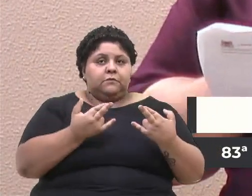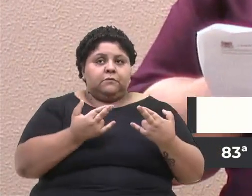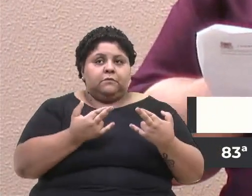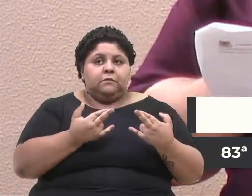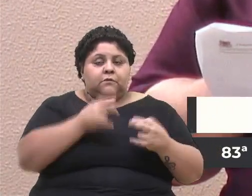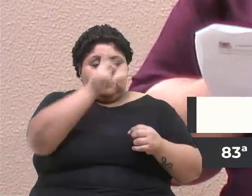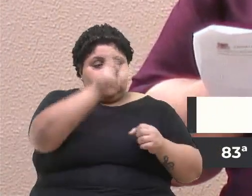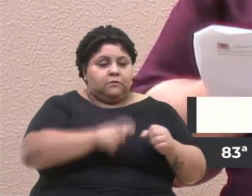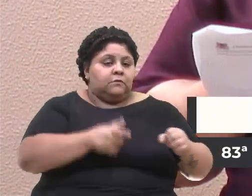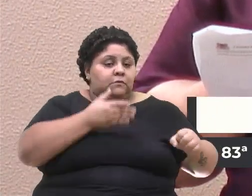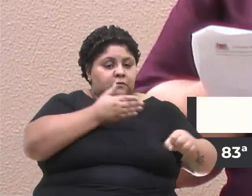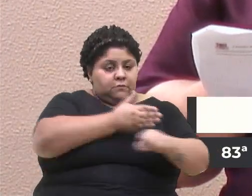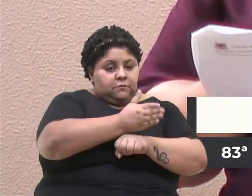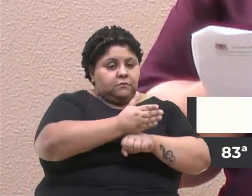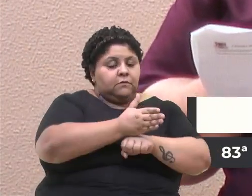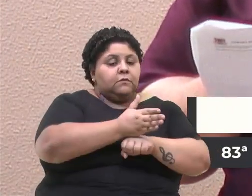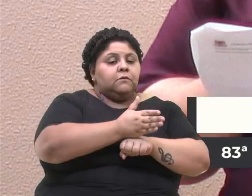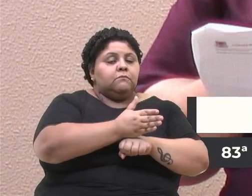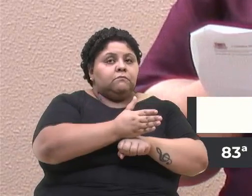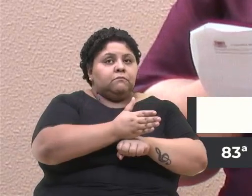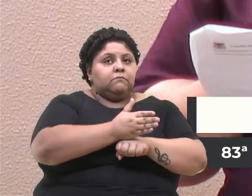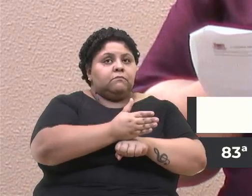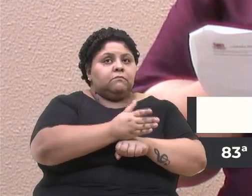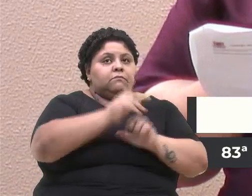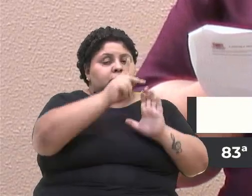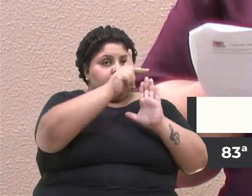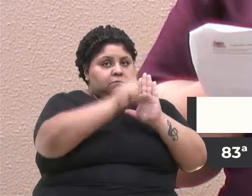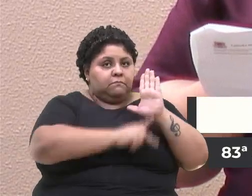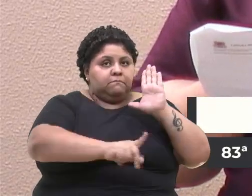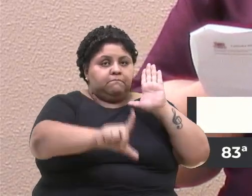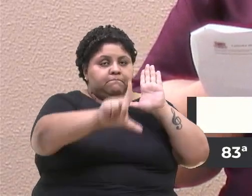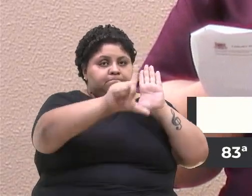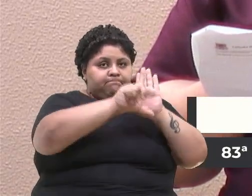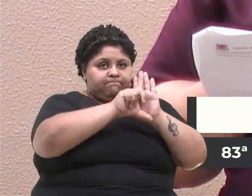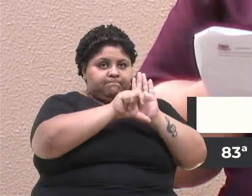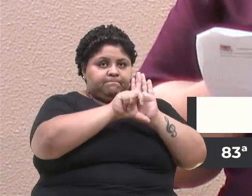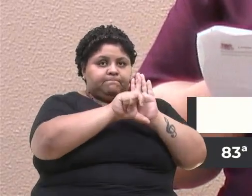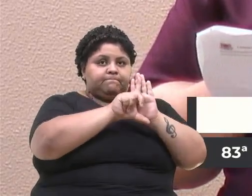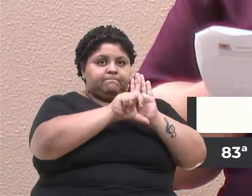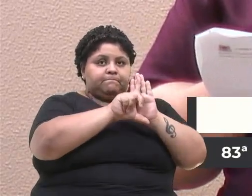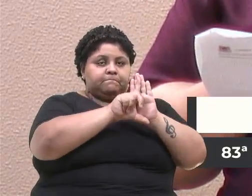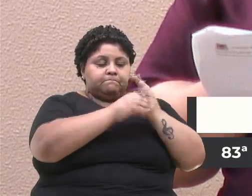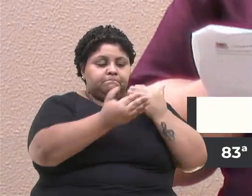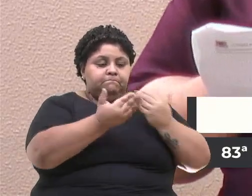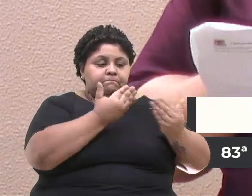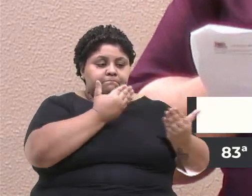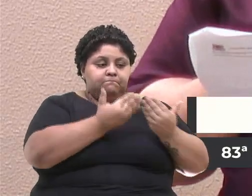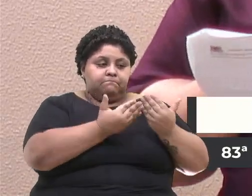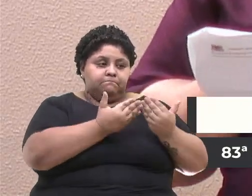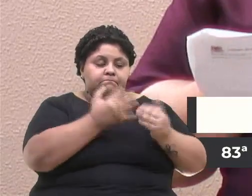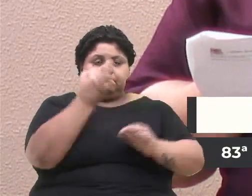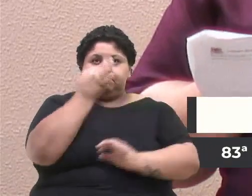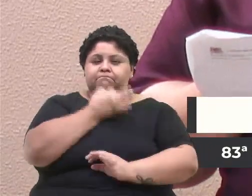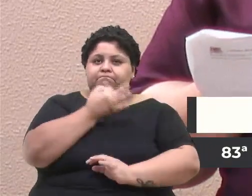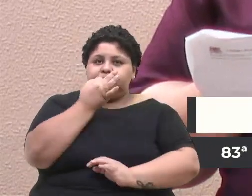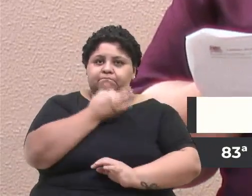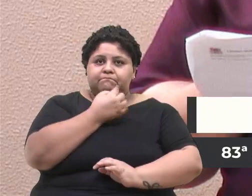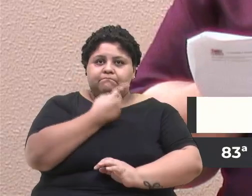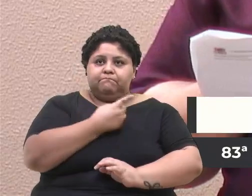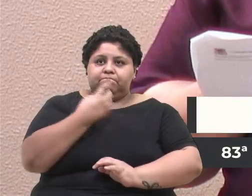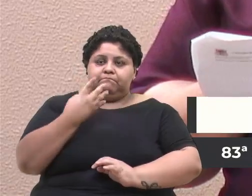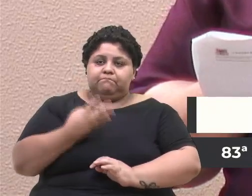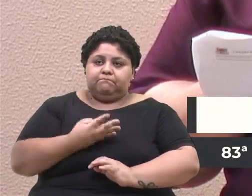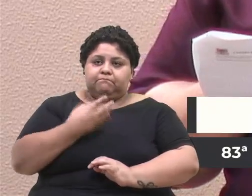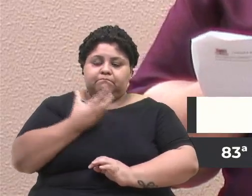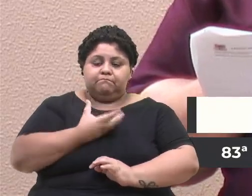manifesta favorável ao presente projeto de lei em apreciação. Caxias do Sul, 14 de dezembro de 2023,